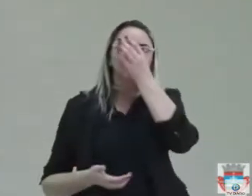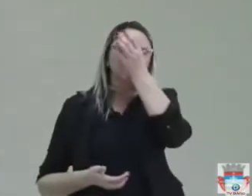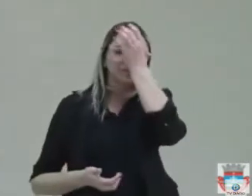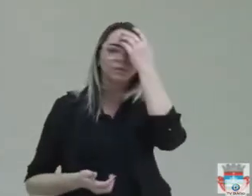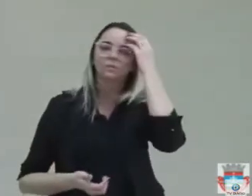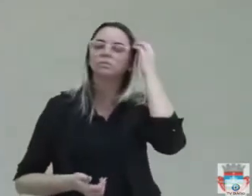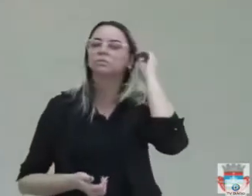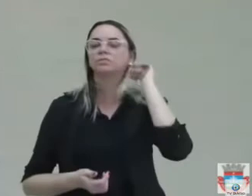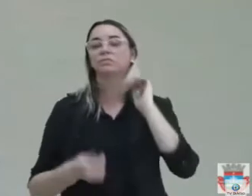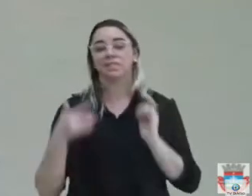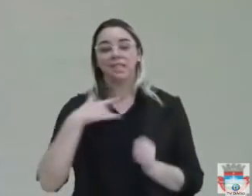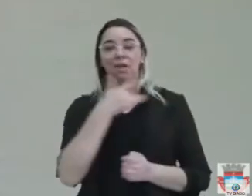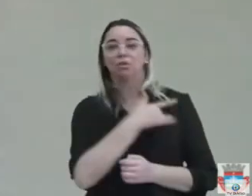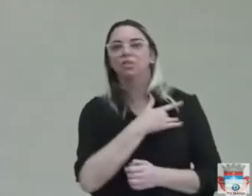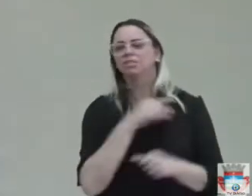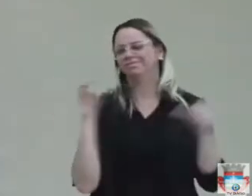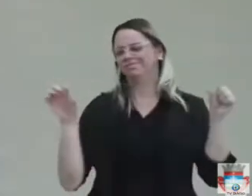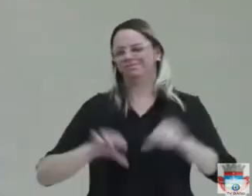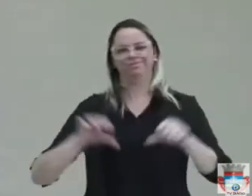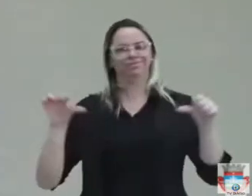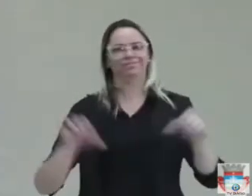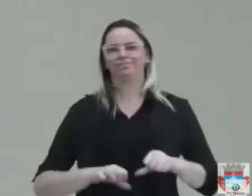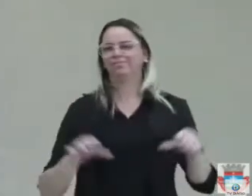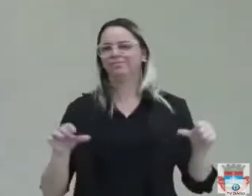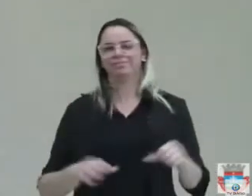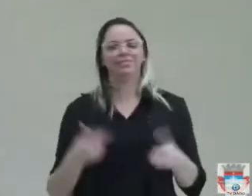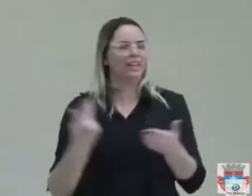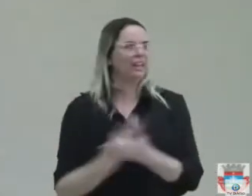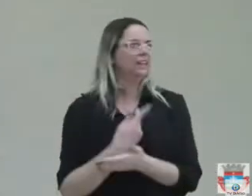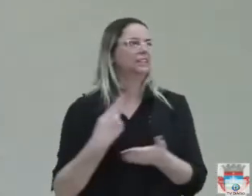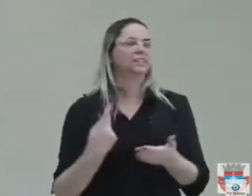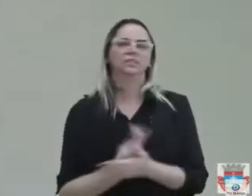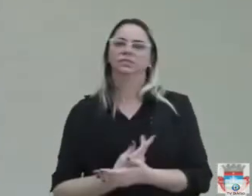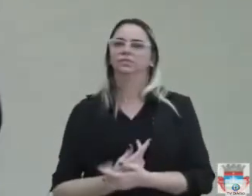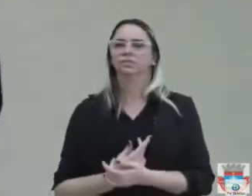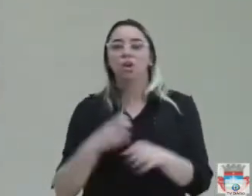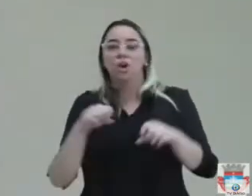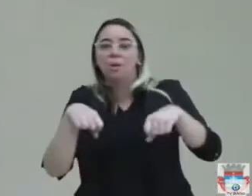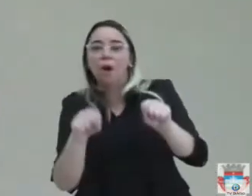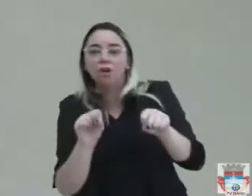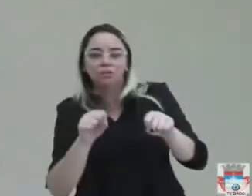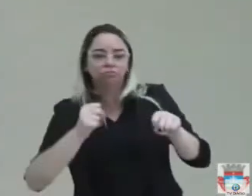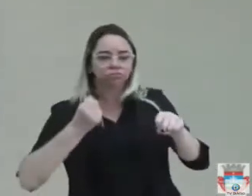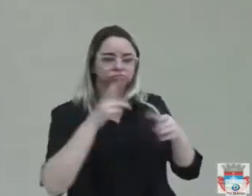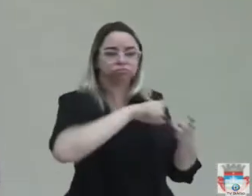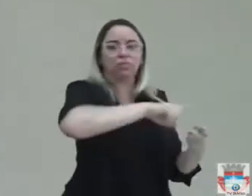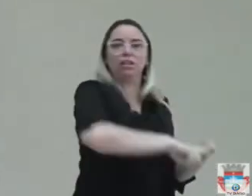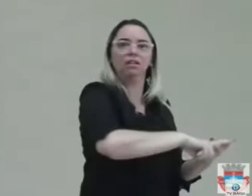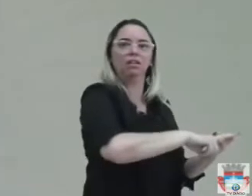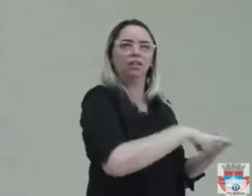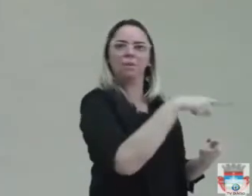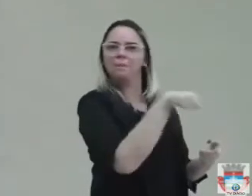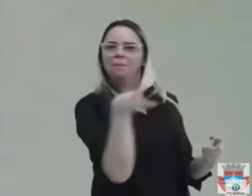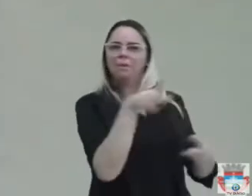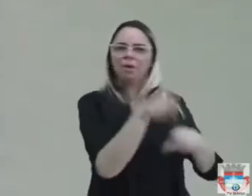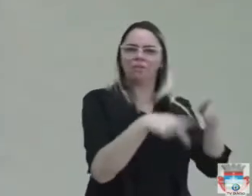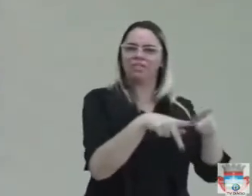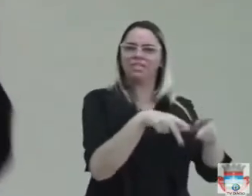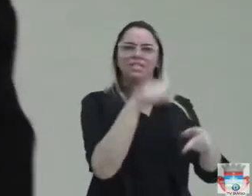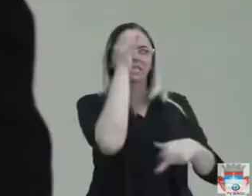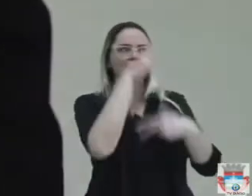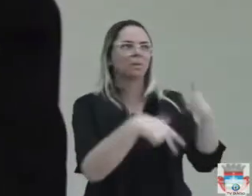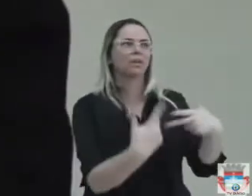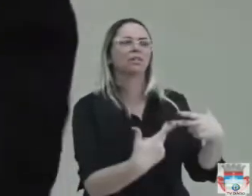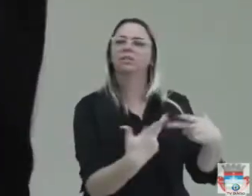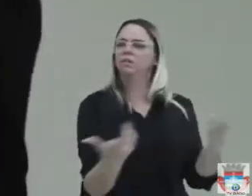Uma saúde sucateada? Um governador que tomou a moto, a metade da moto do povo de São Bento do Una com amarelinho